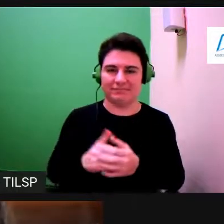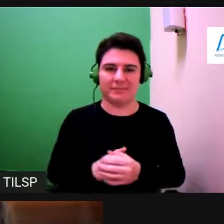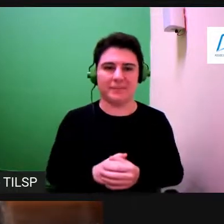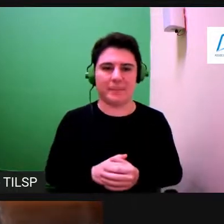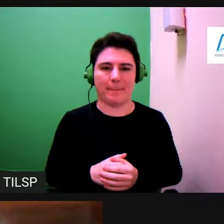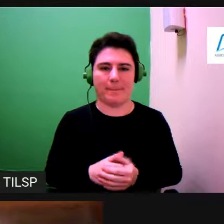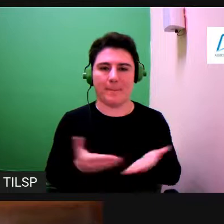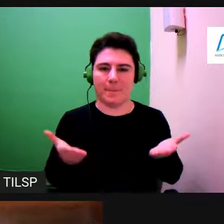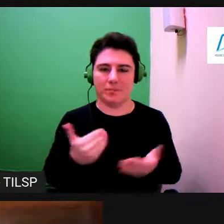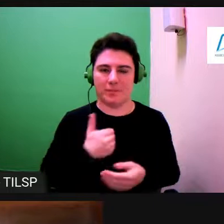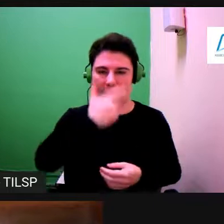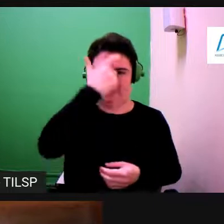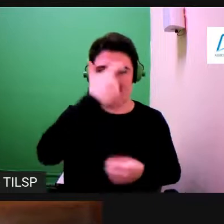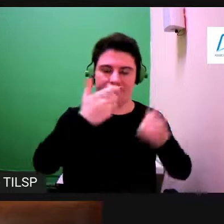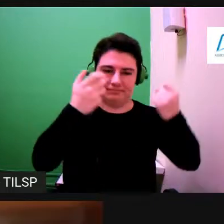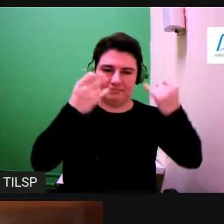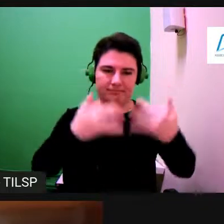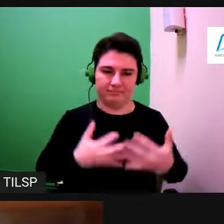autodescrição agora.